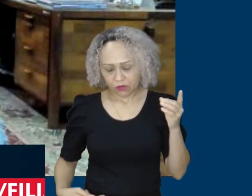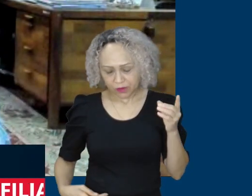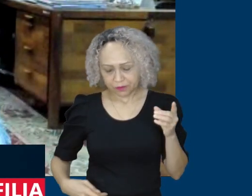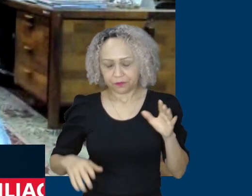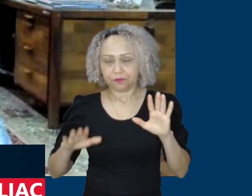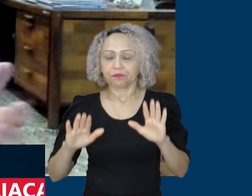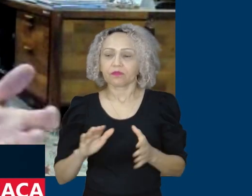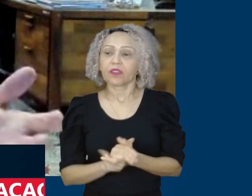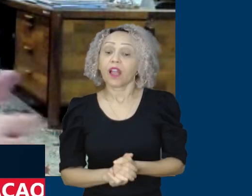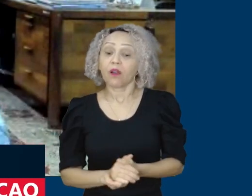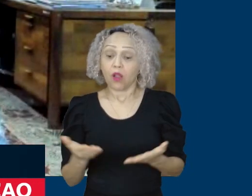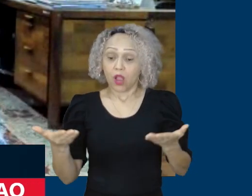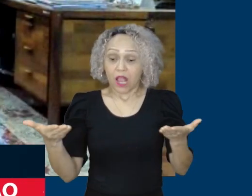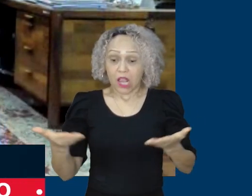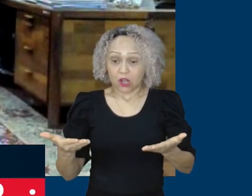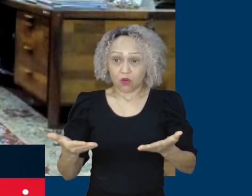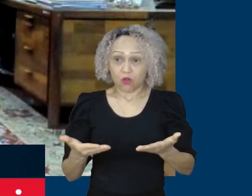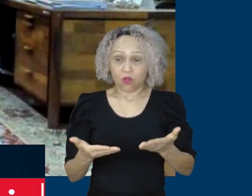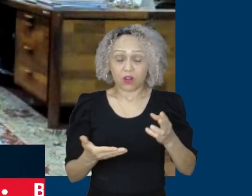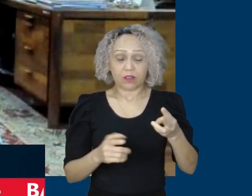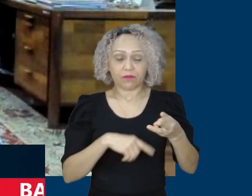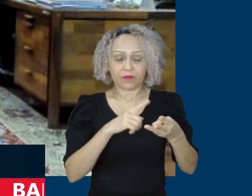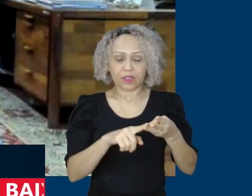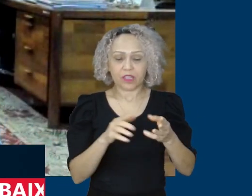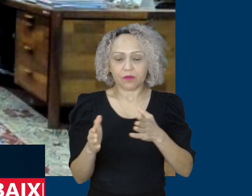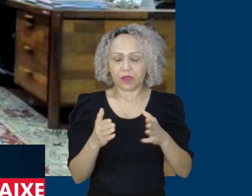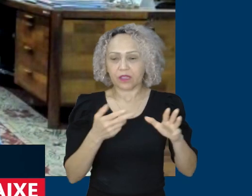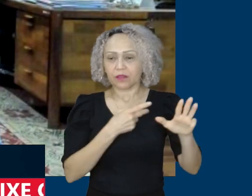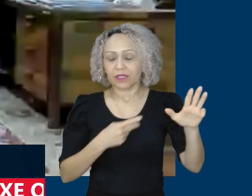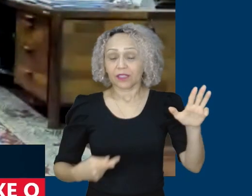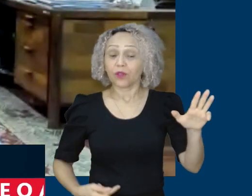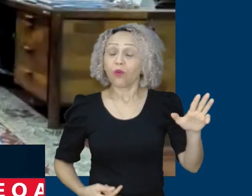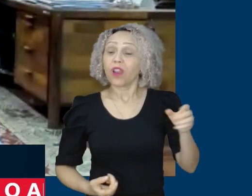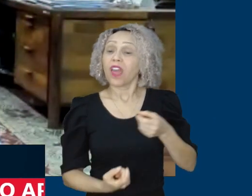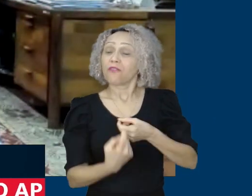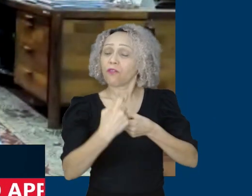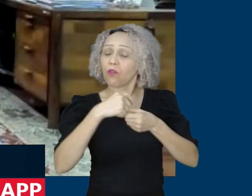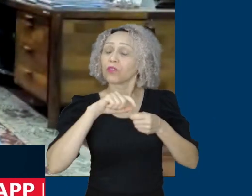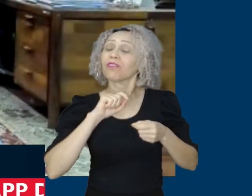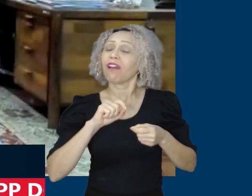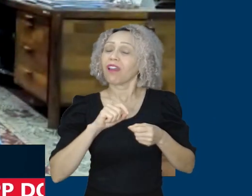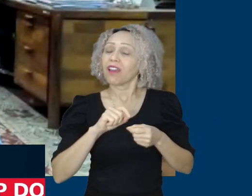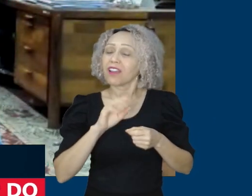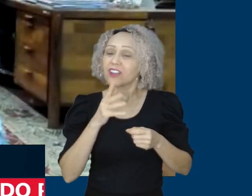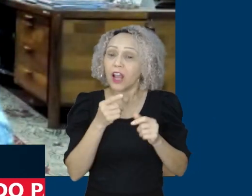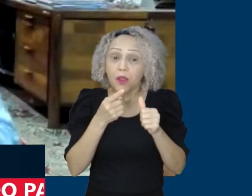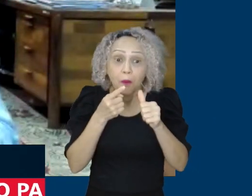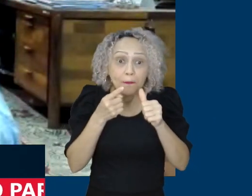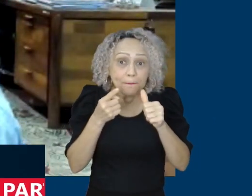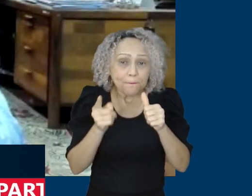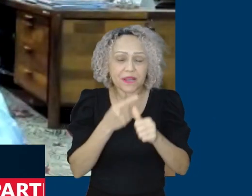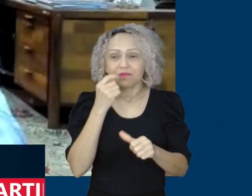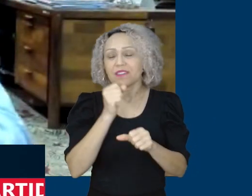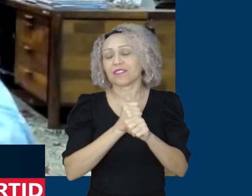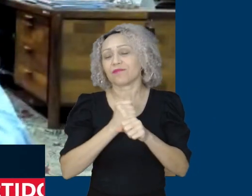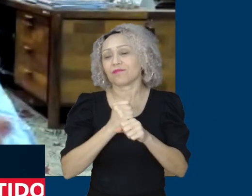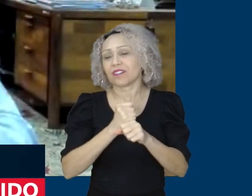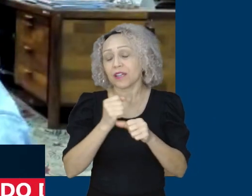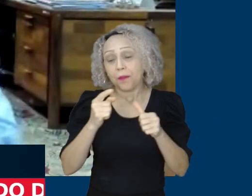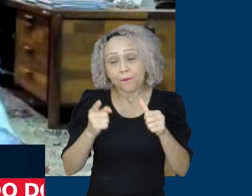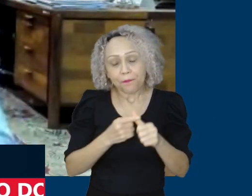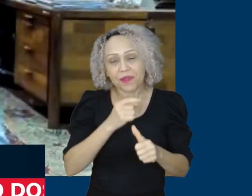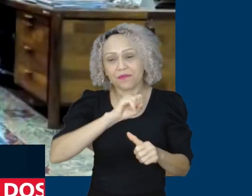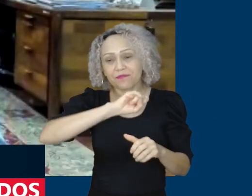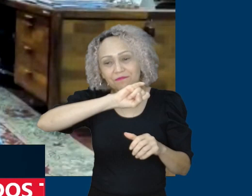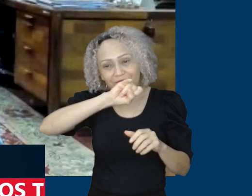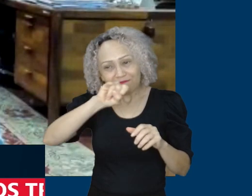ano. Portanto, eu espero que o Congresso analise também o projeto de lei que institui a partir do primeiro de janeiro do ano seguinte